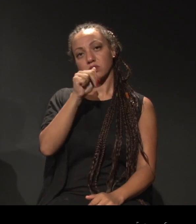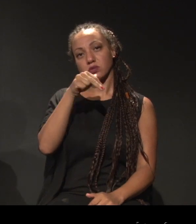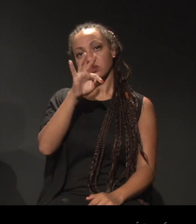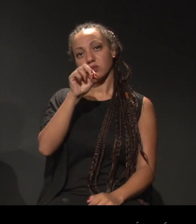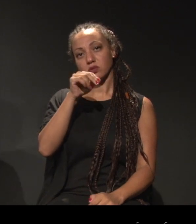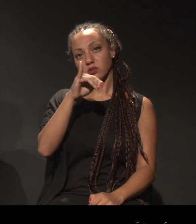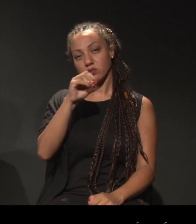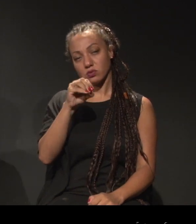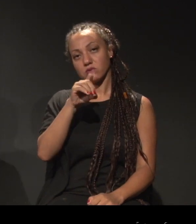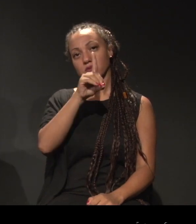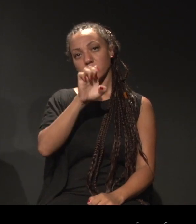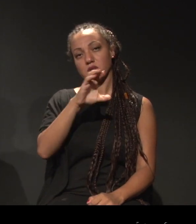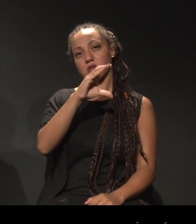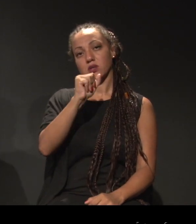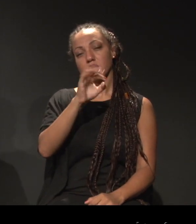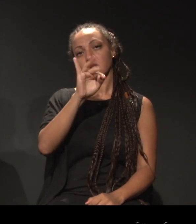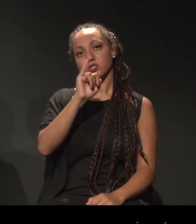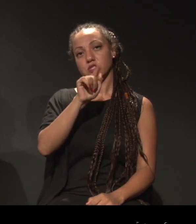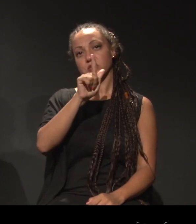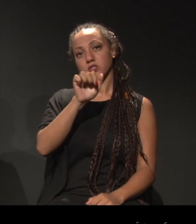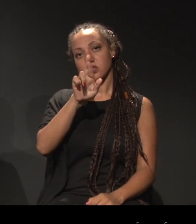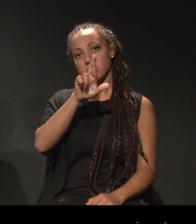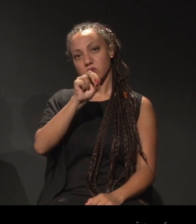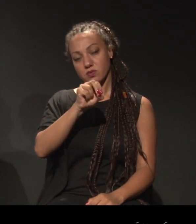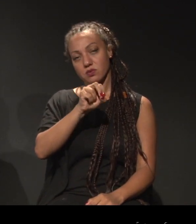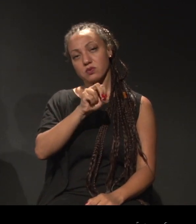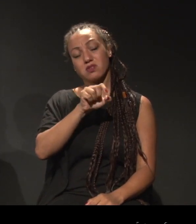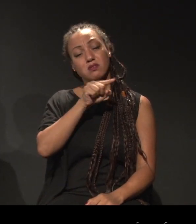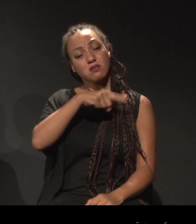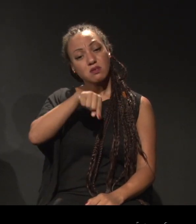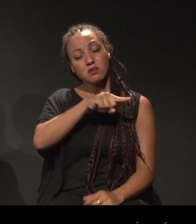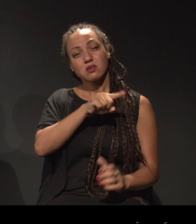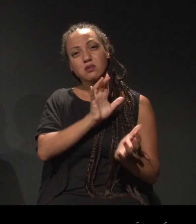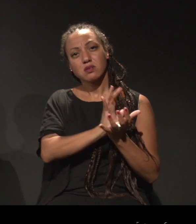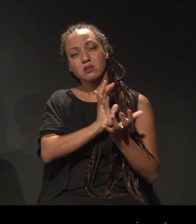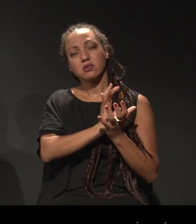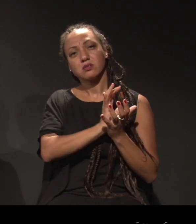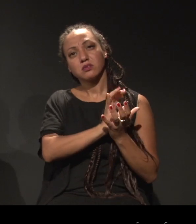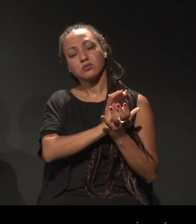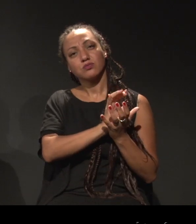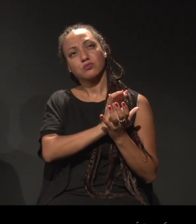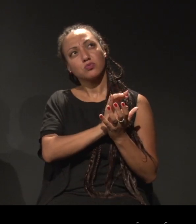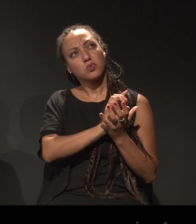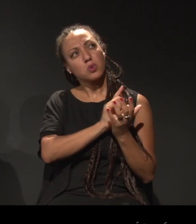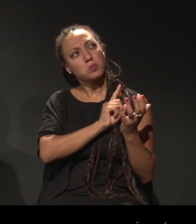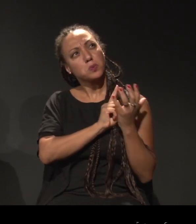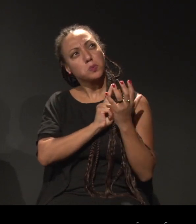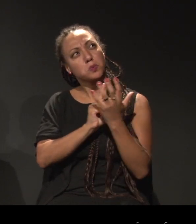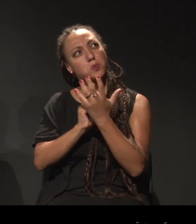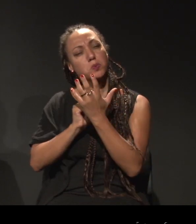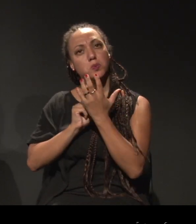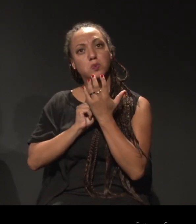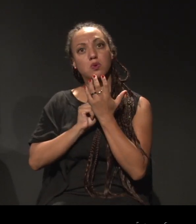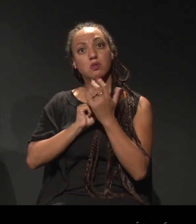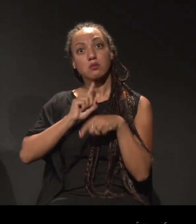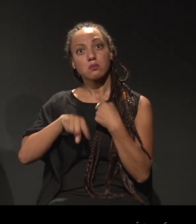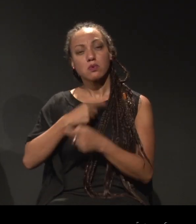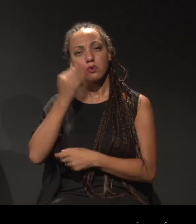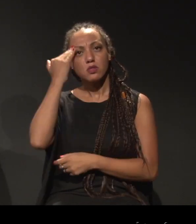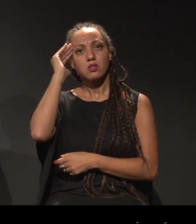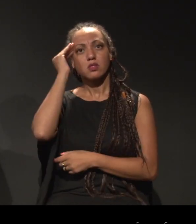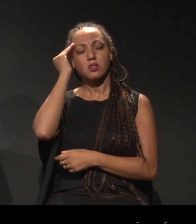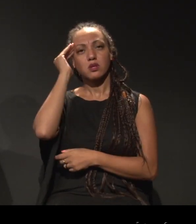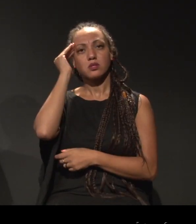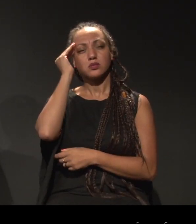esses traços todos foram traços que... Eu só fui, inclusive, entender a força